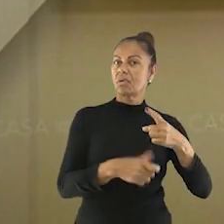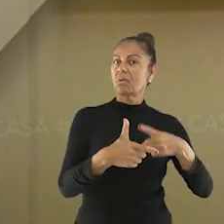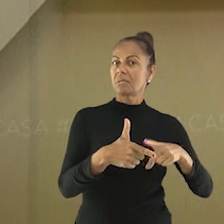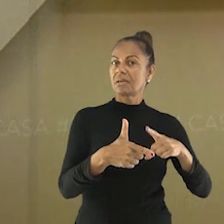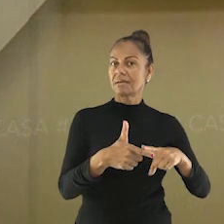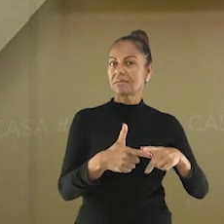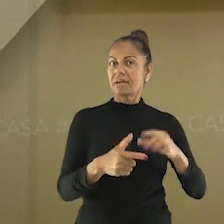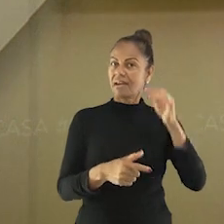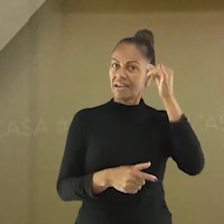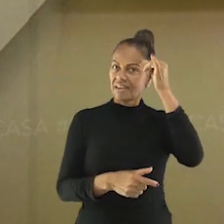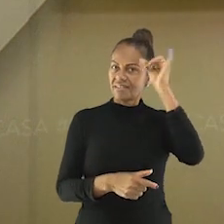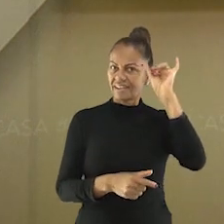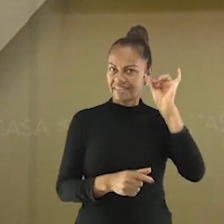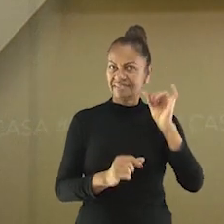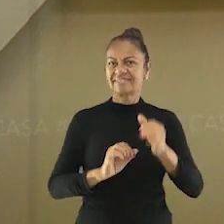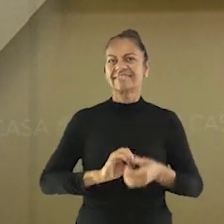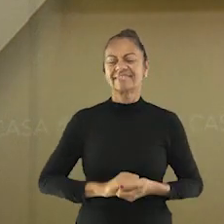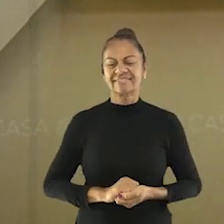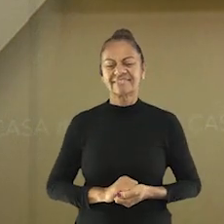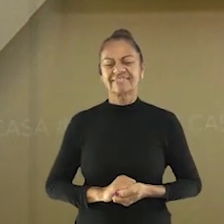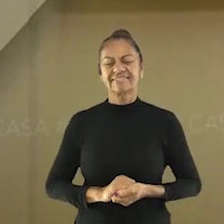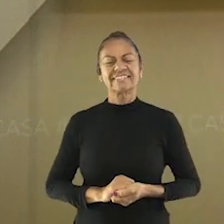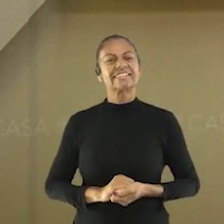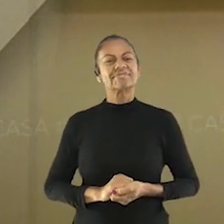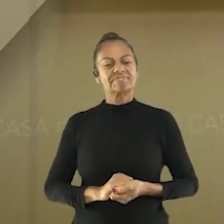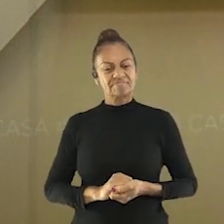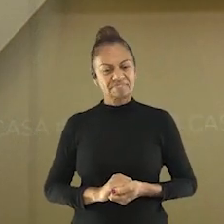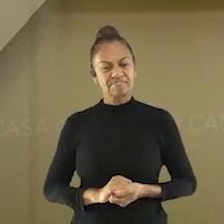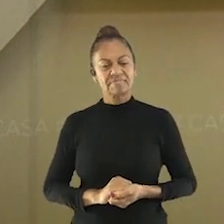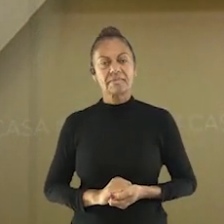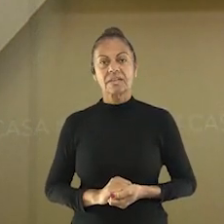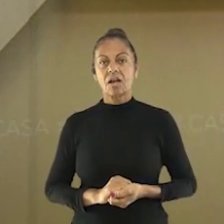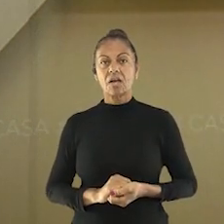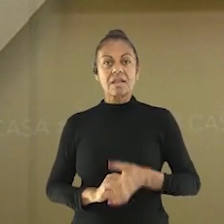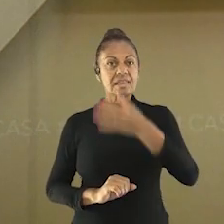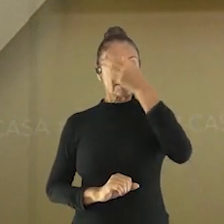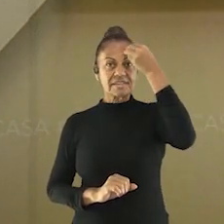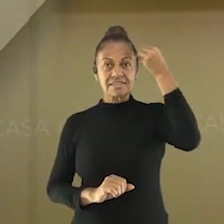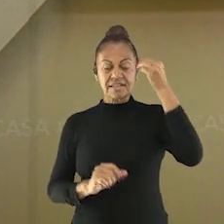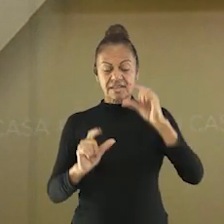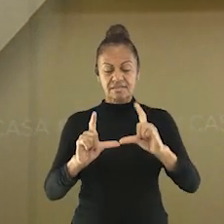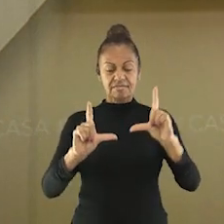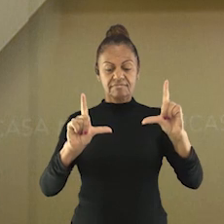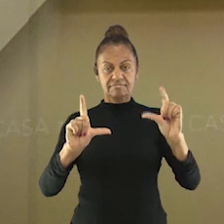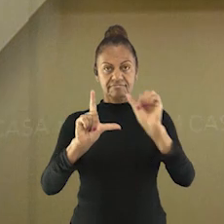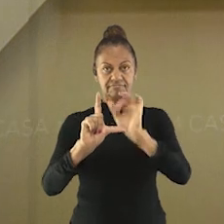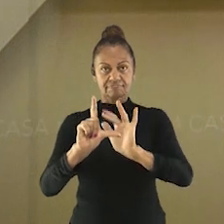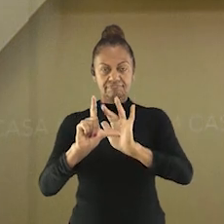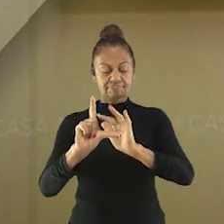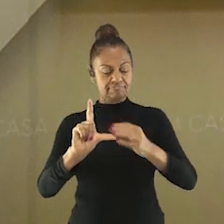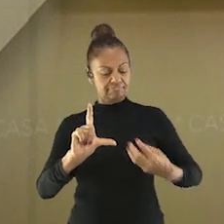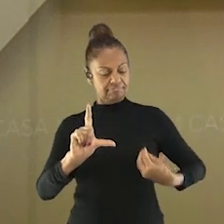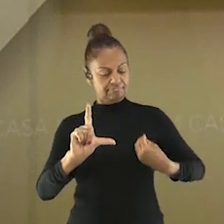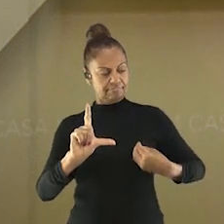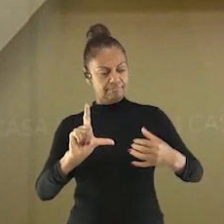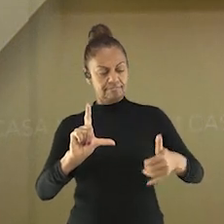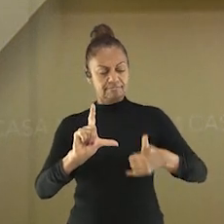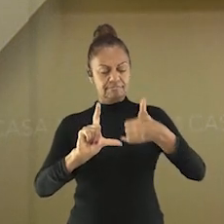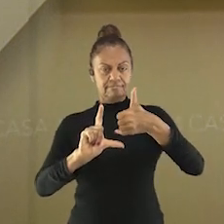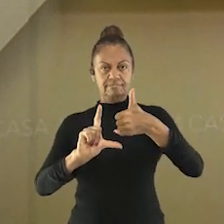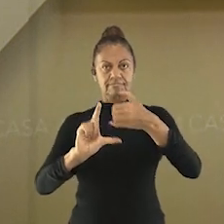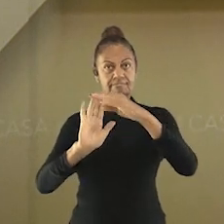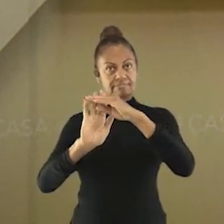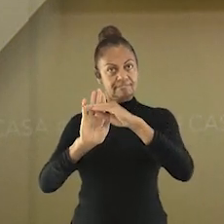Nossa aula está chegando ao fim e, por isso, não se esqueça de registrar sua presença pelo QR Code que está aparecendo aqui na tela, certo?